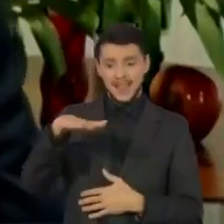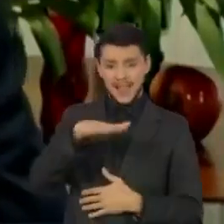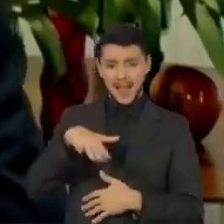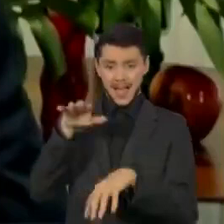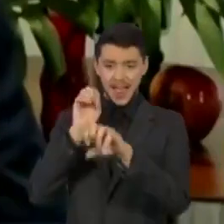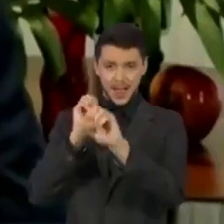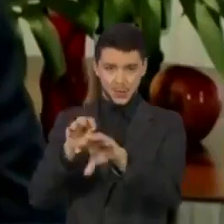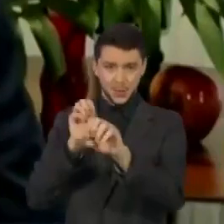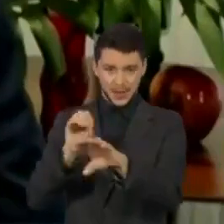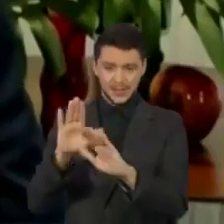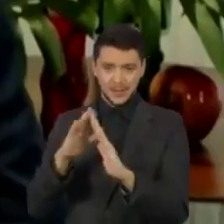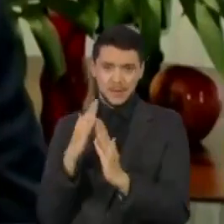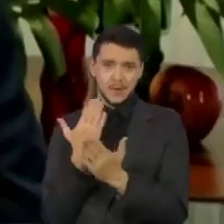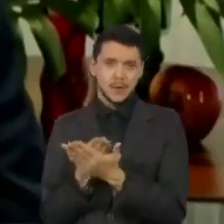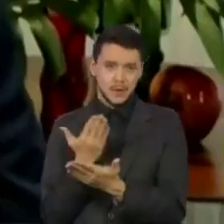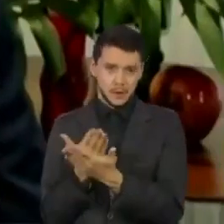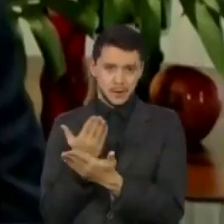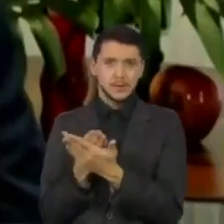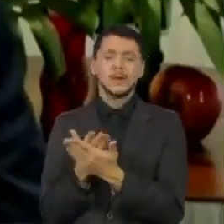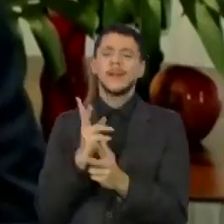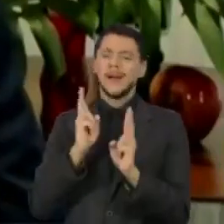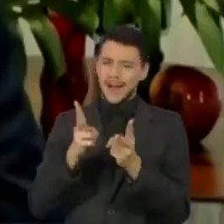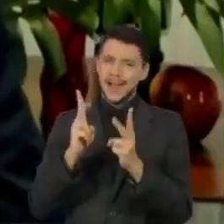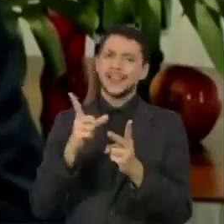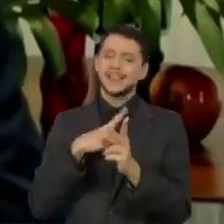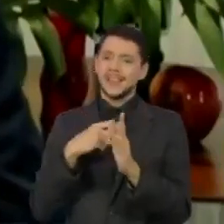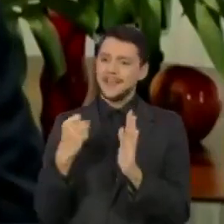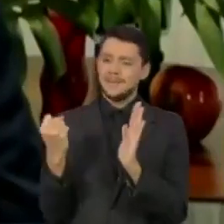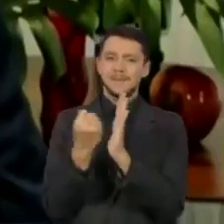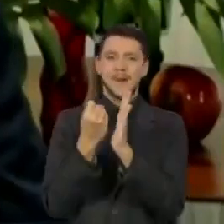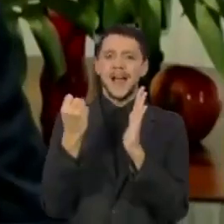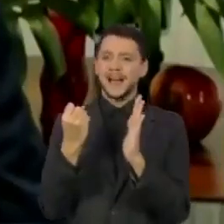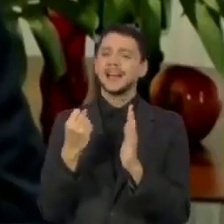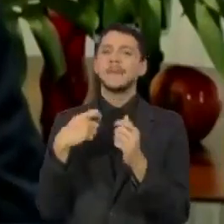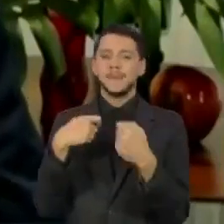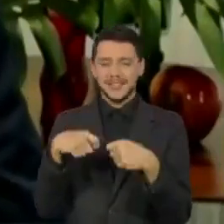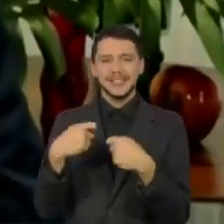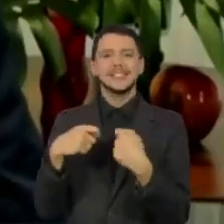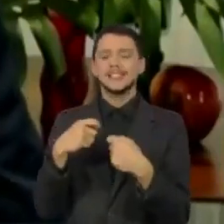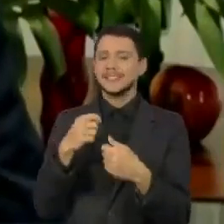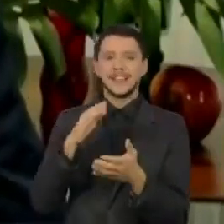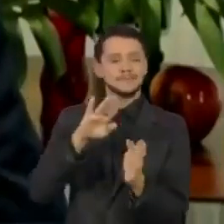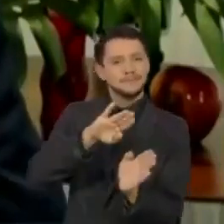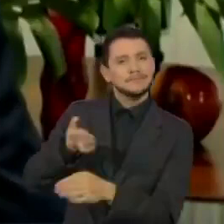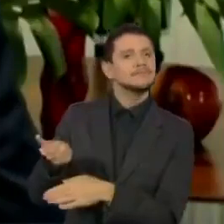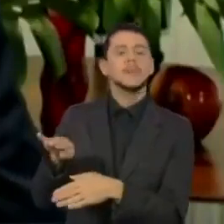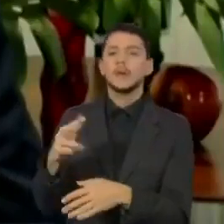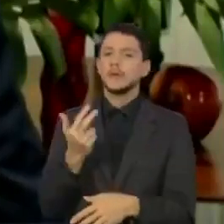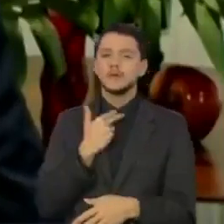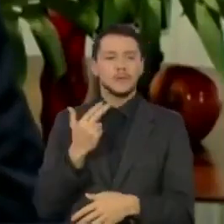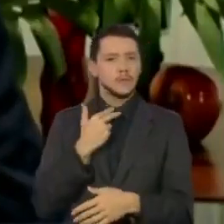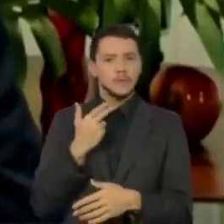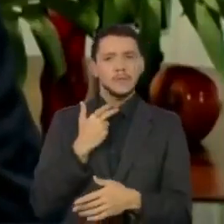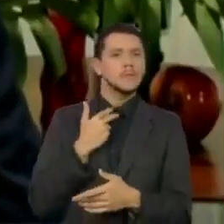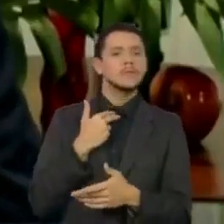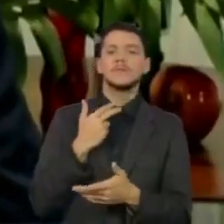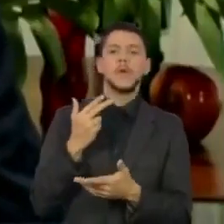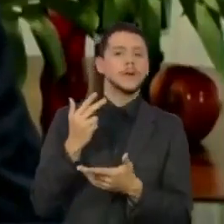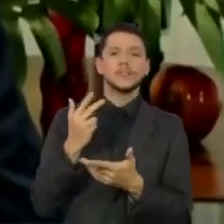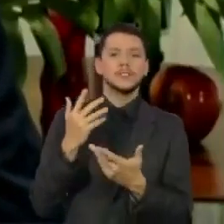educação escolar, ainda marcas de indigência que teriam que ser superadas e que não podem, de maneira alguma,